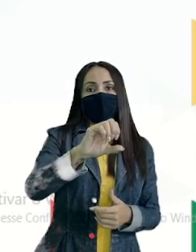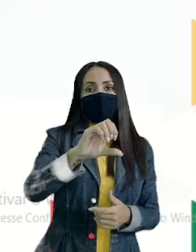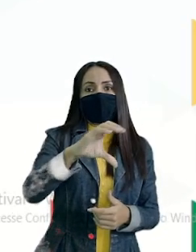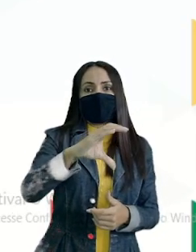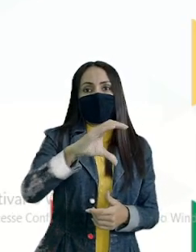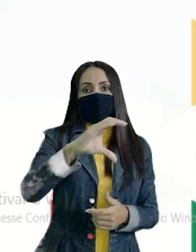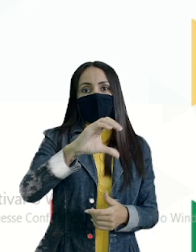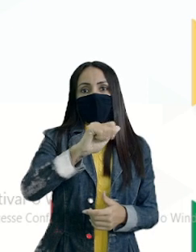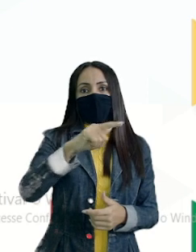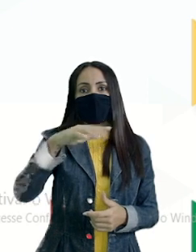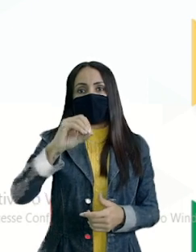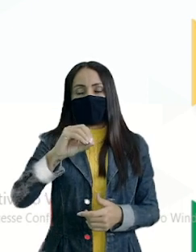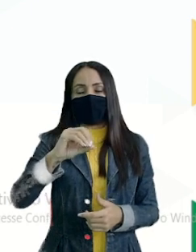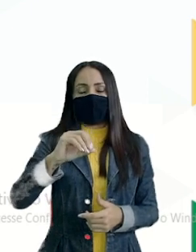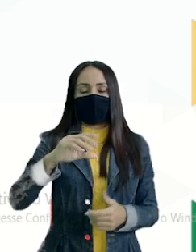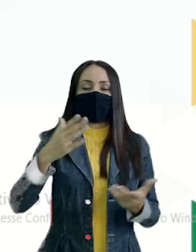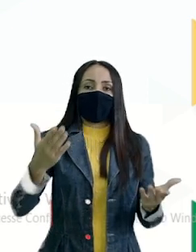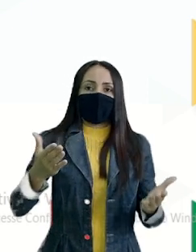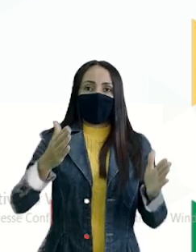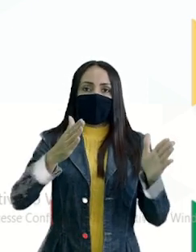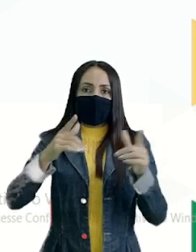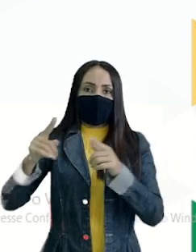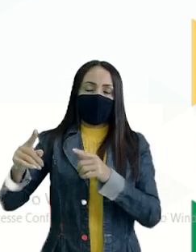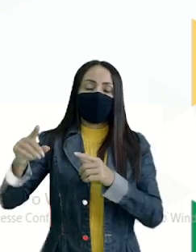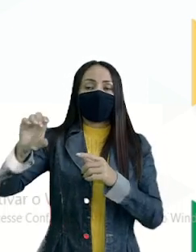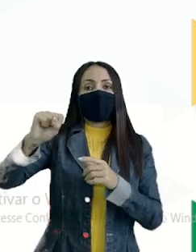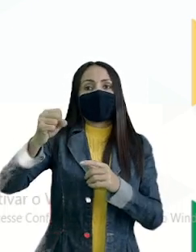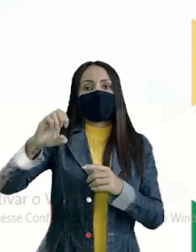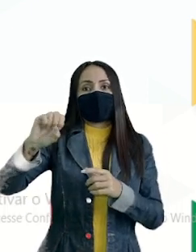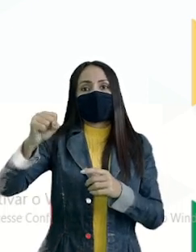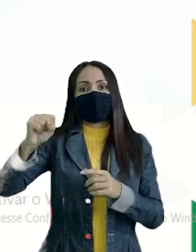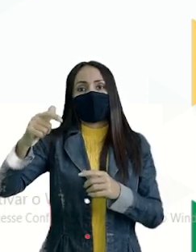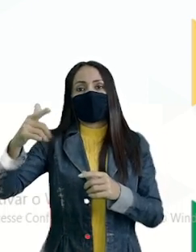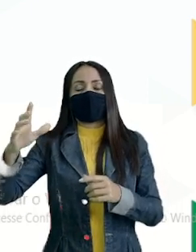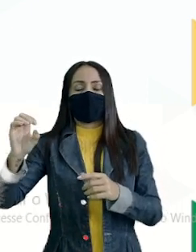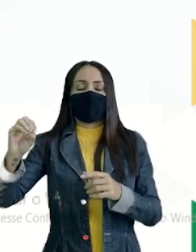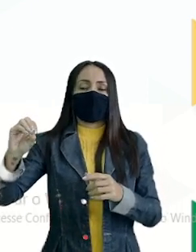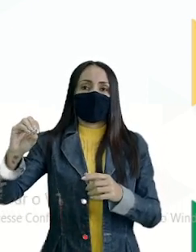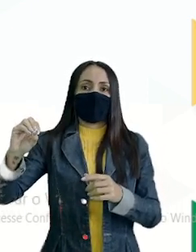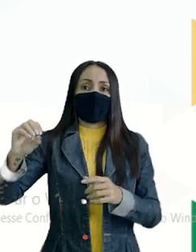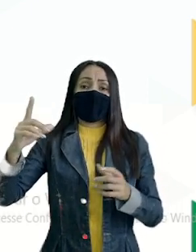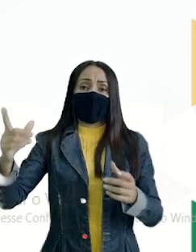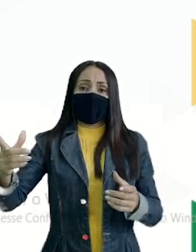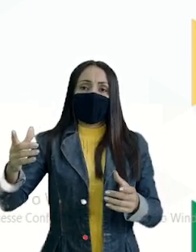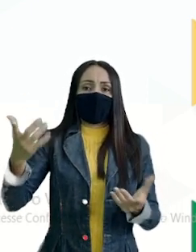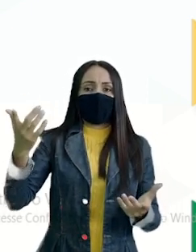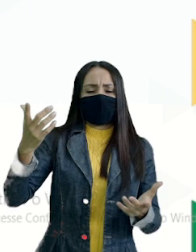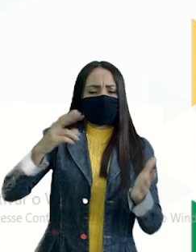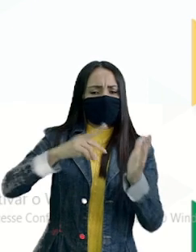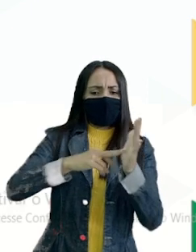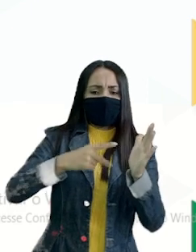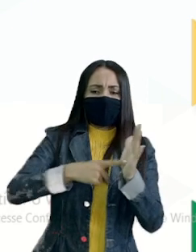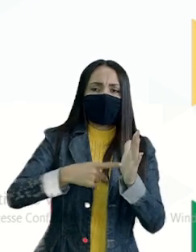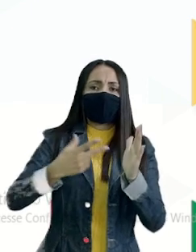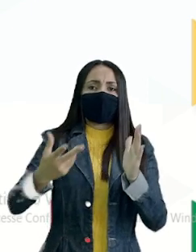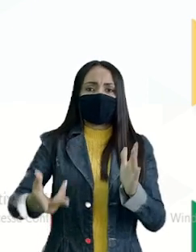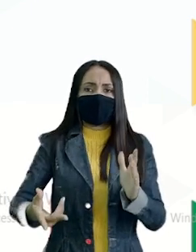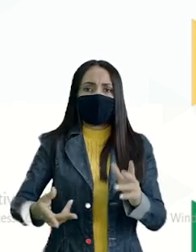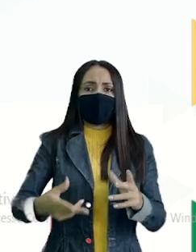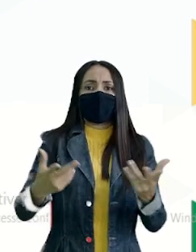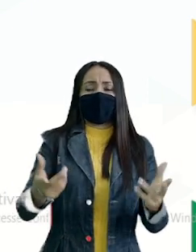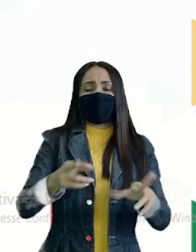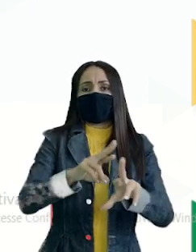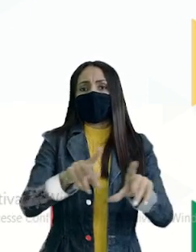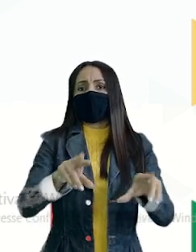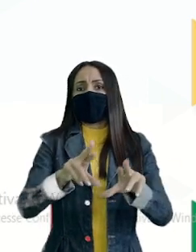E seção Seção Substantivo Então com C é um sentido Certo? com S é outro sentido